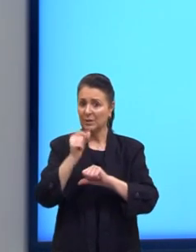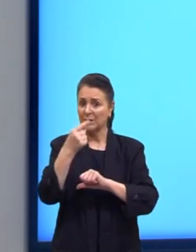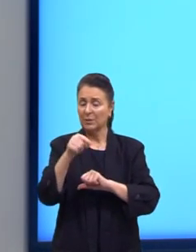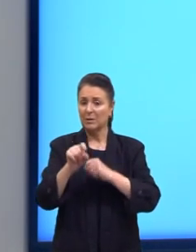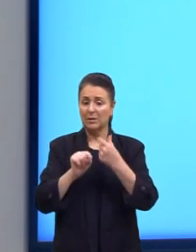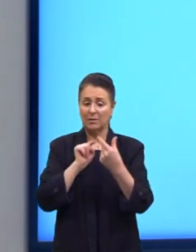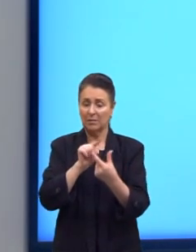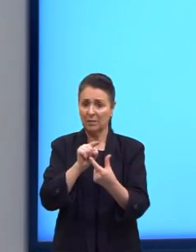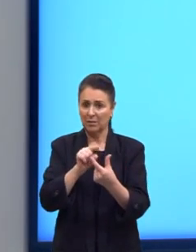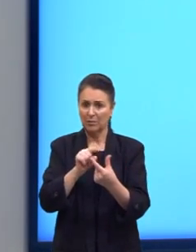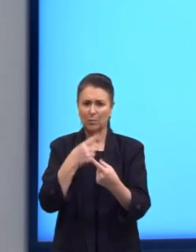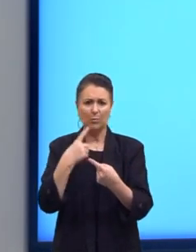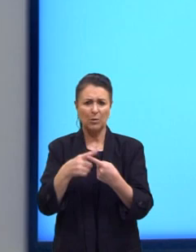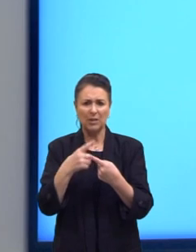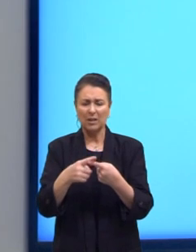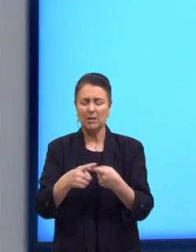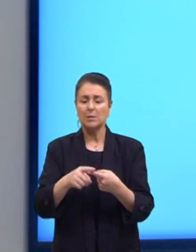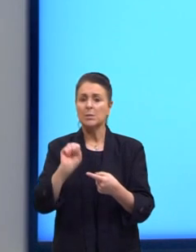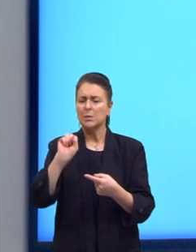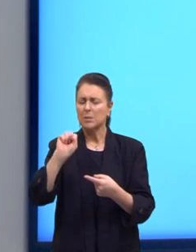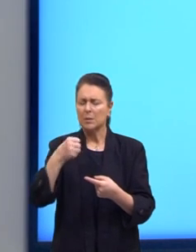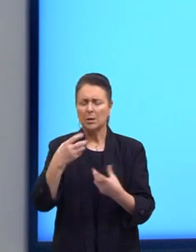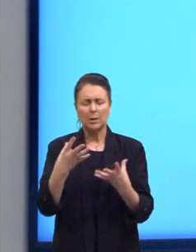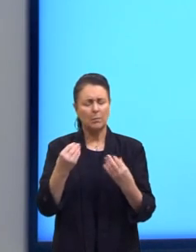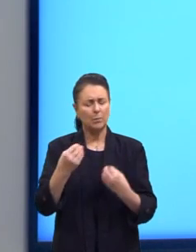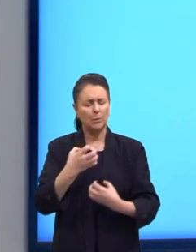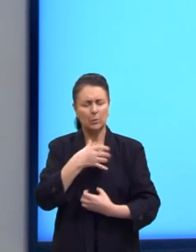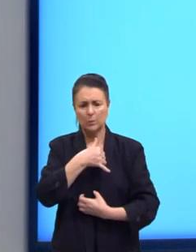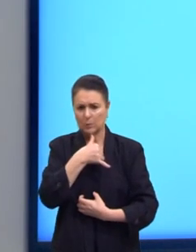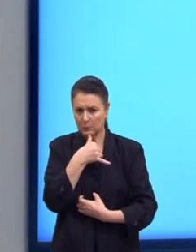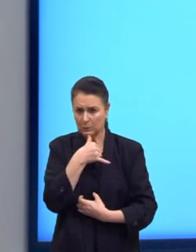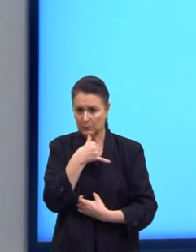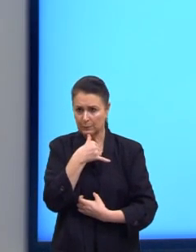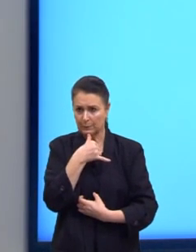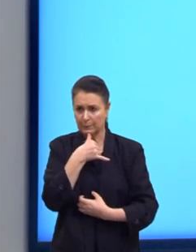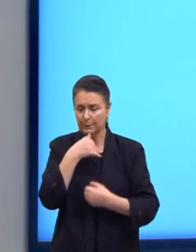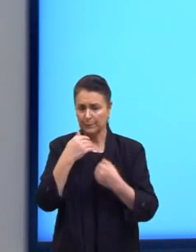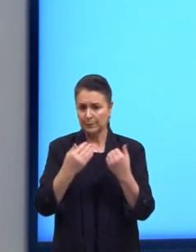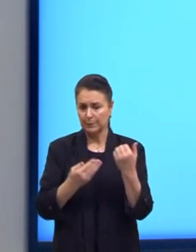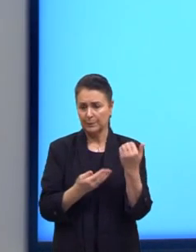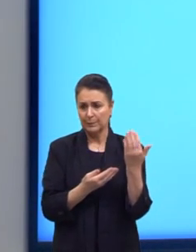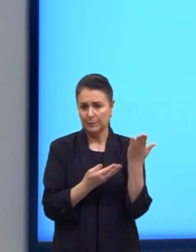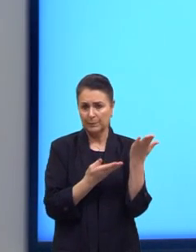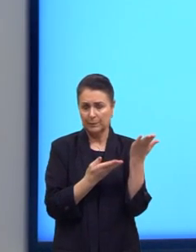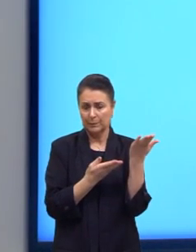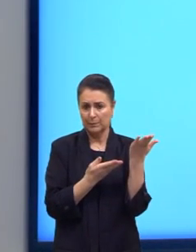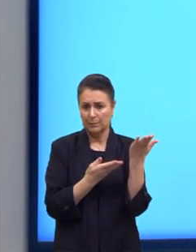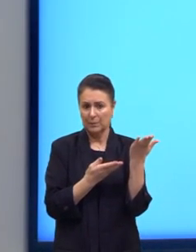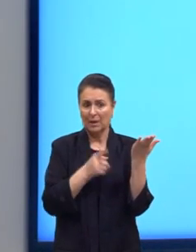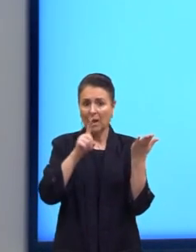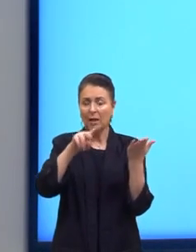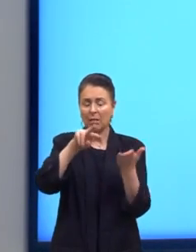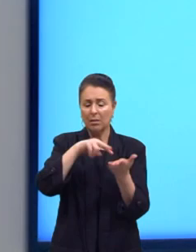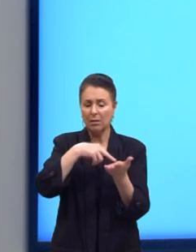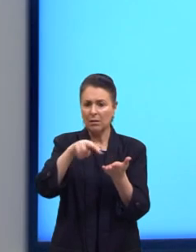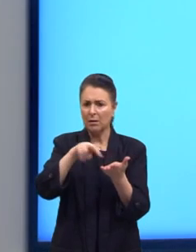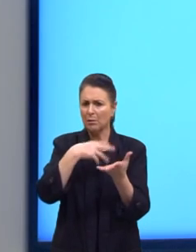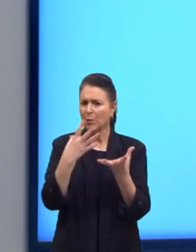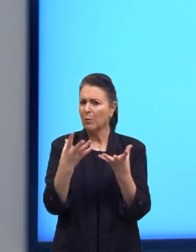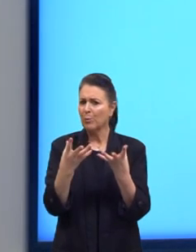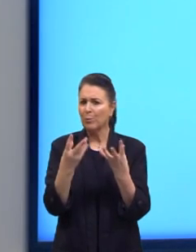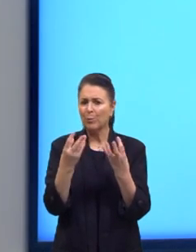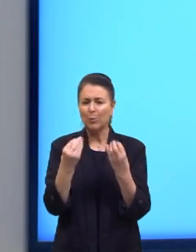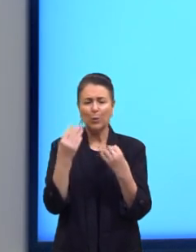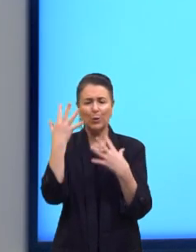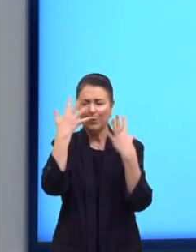realmente chateado. Né? She danced very gracefully. Ela dançou muito graciosamente.